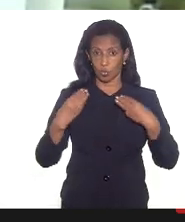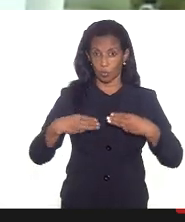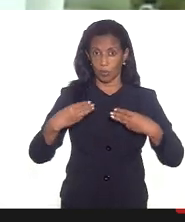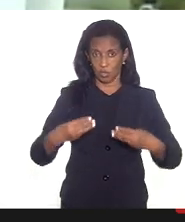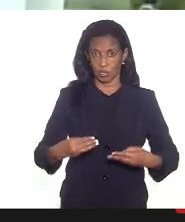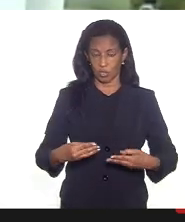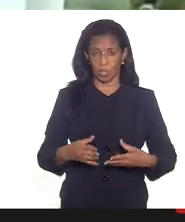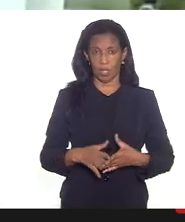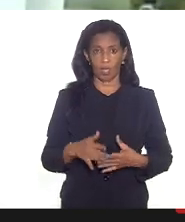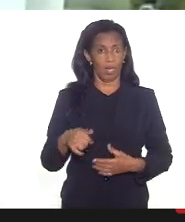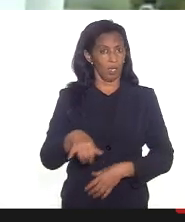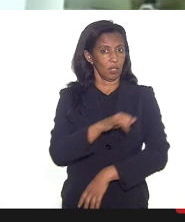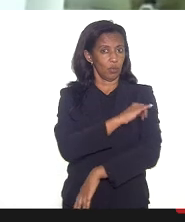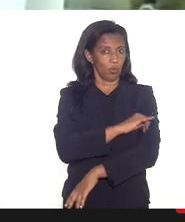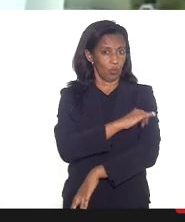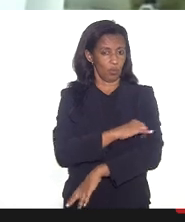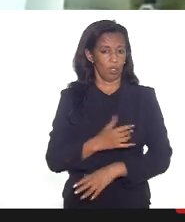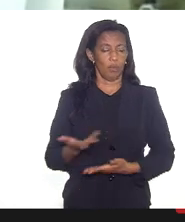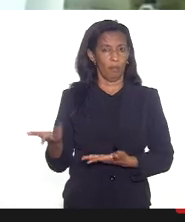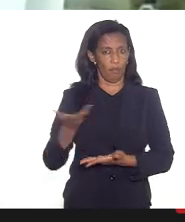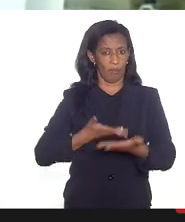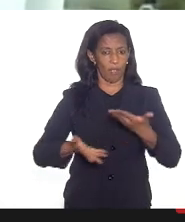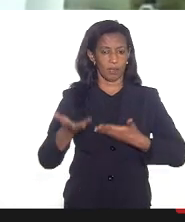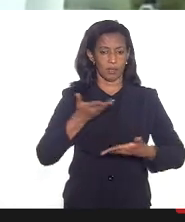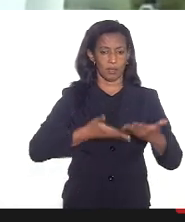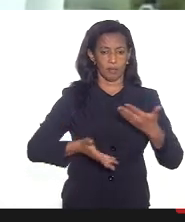aqui no Rio participar